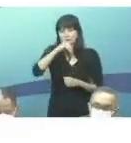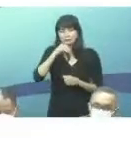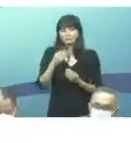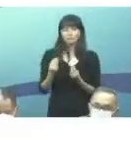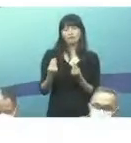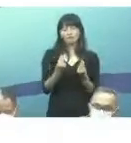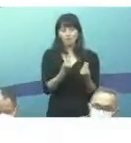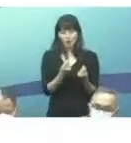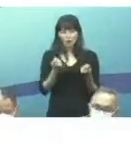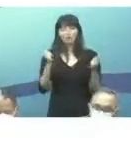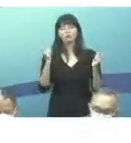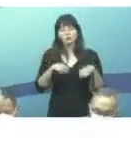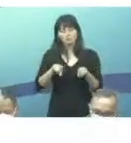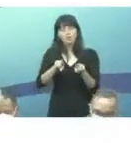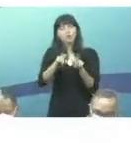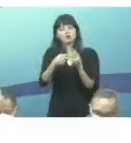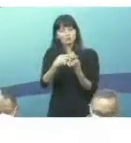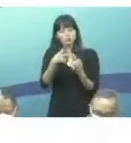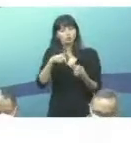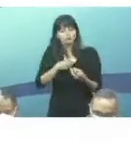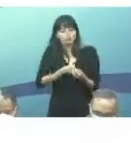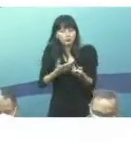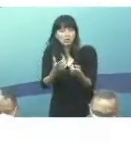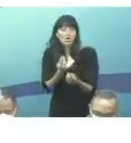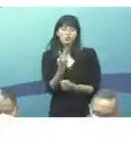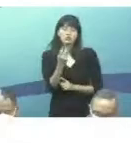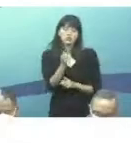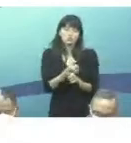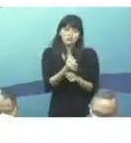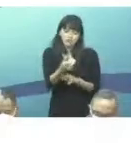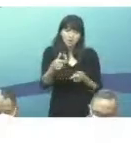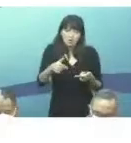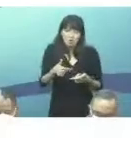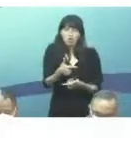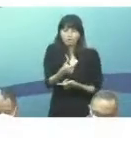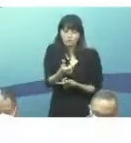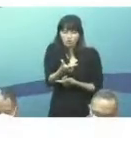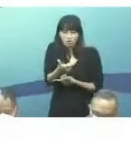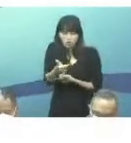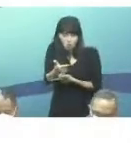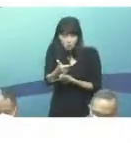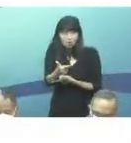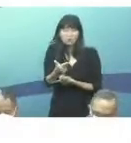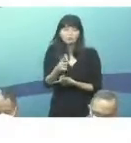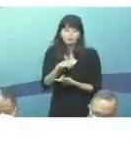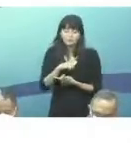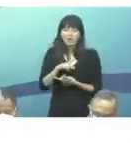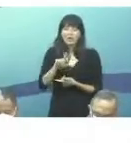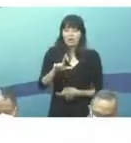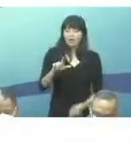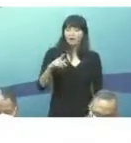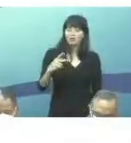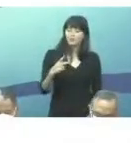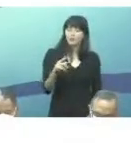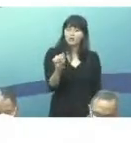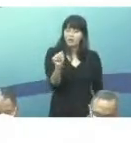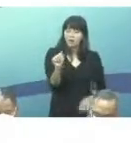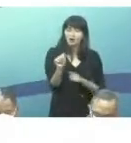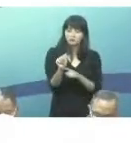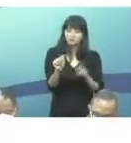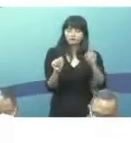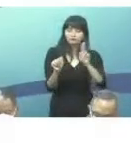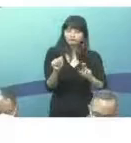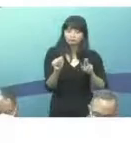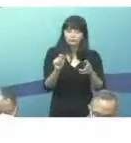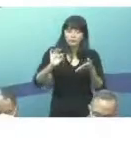disponível no SUS a partir do segundo semestre de 2022. O LPA, que otimiza a prescrição do